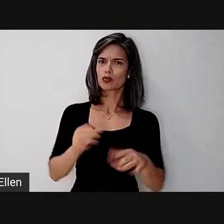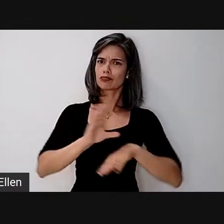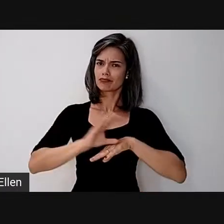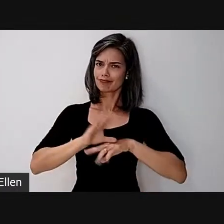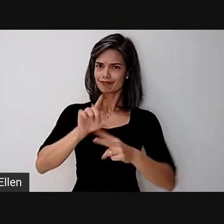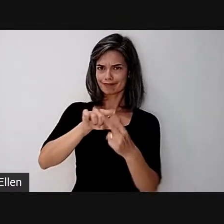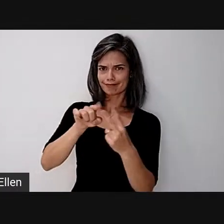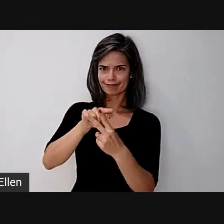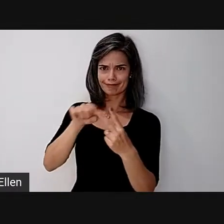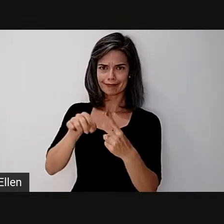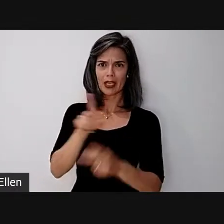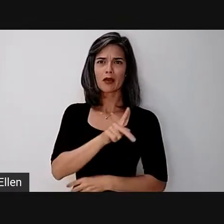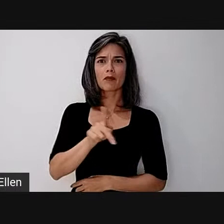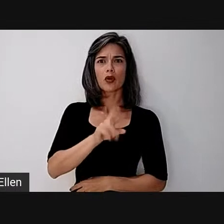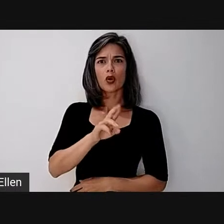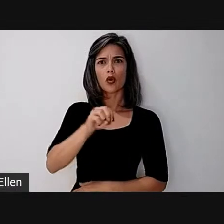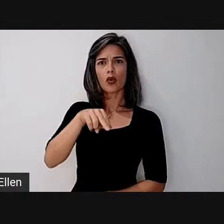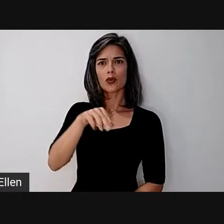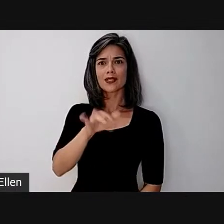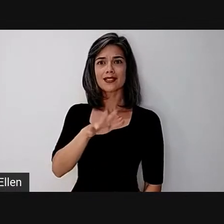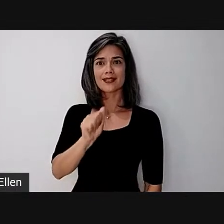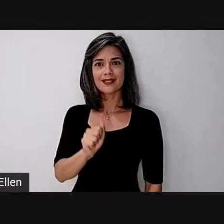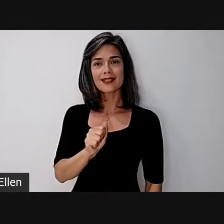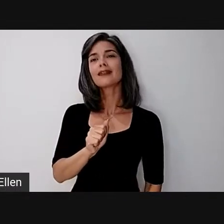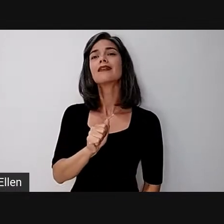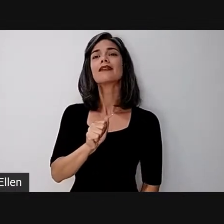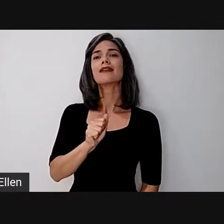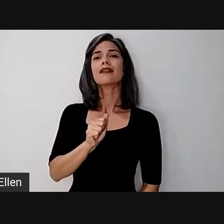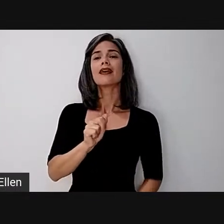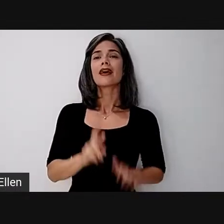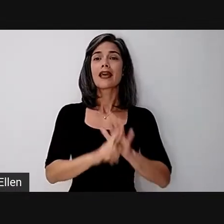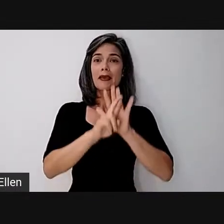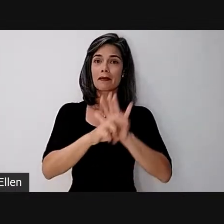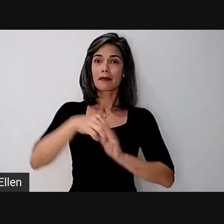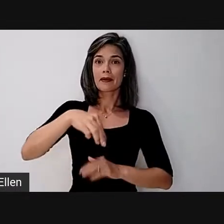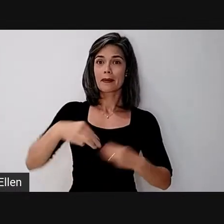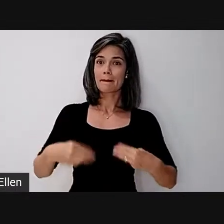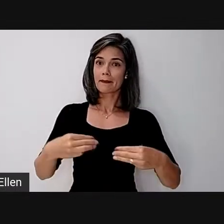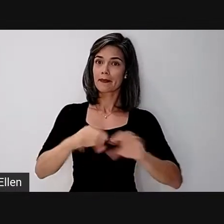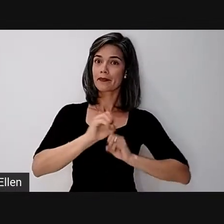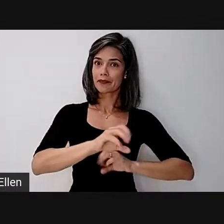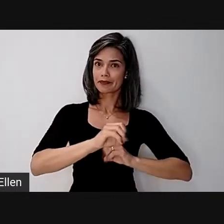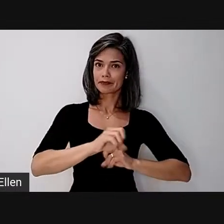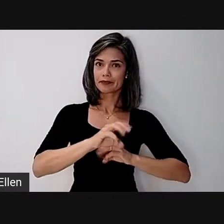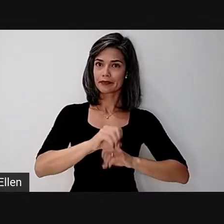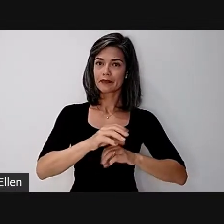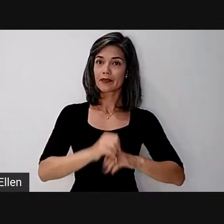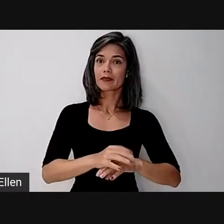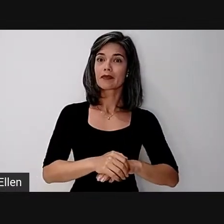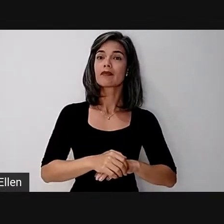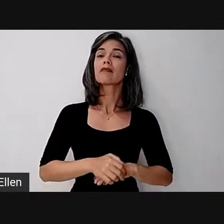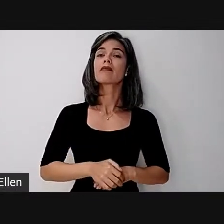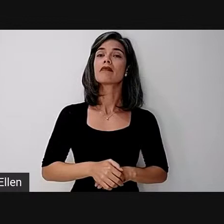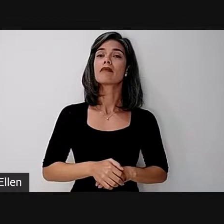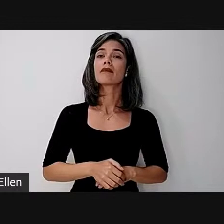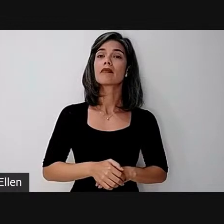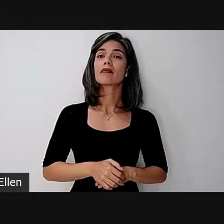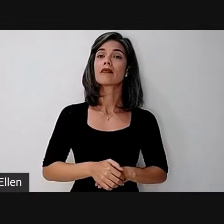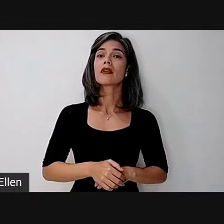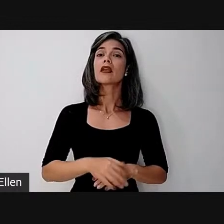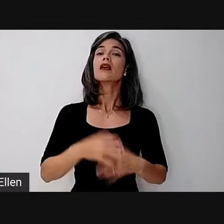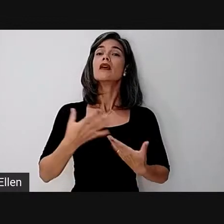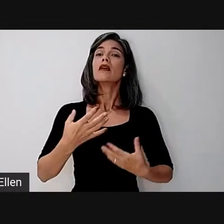a professora Rosana Cipriano, representante do MEC, da Secretaria de Modalidades Especializadas de Educação,